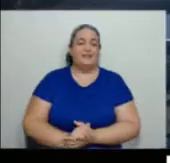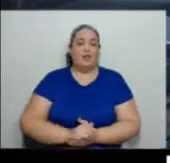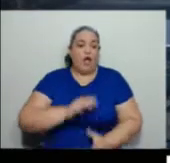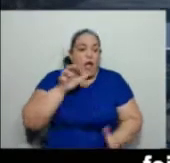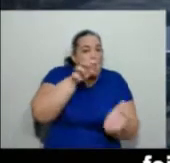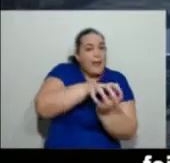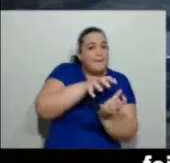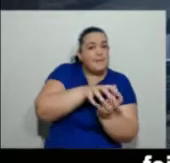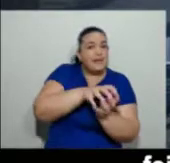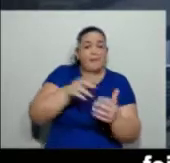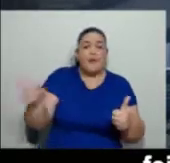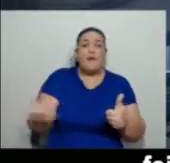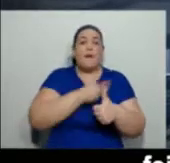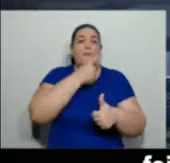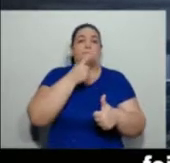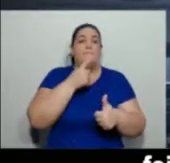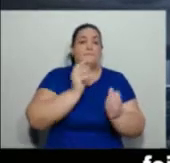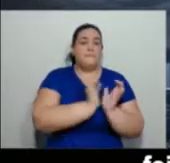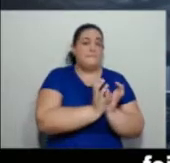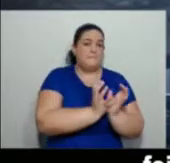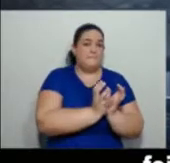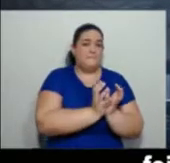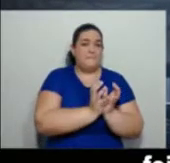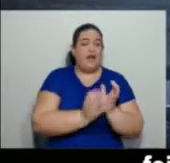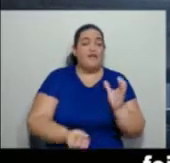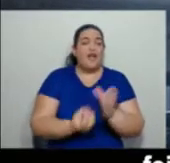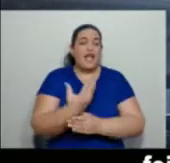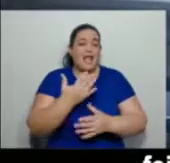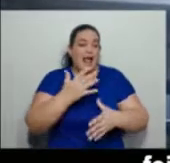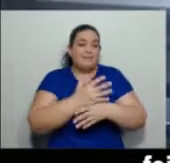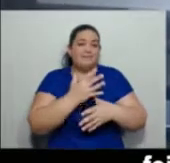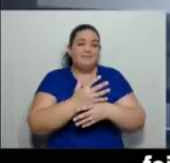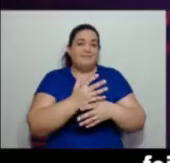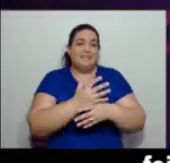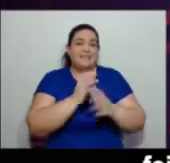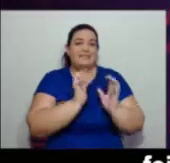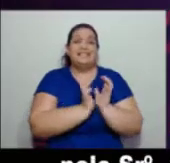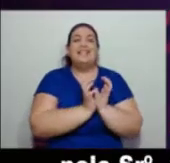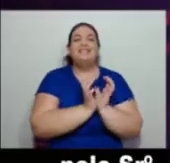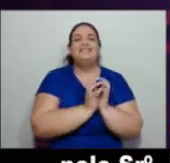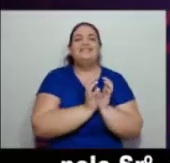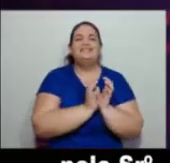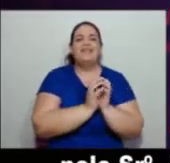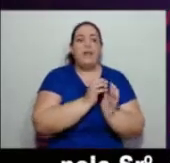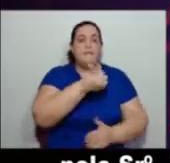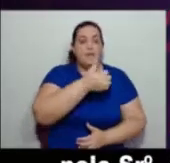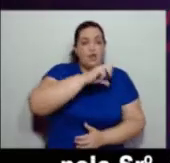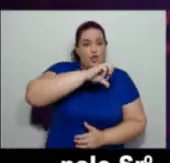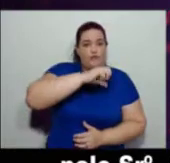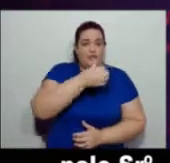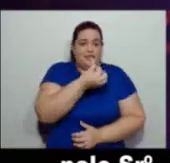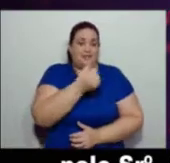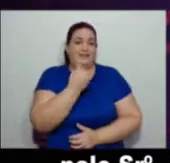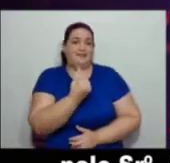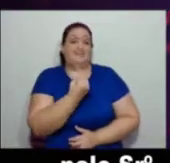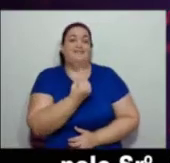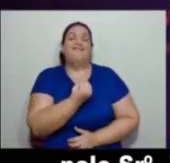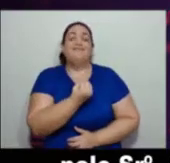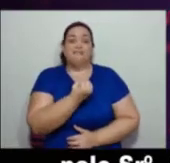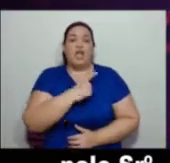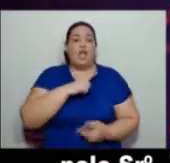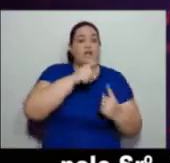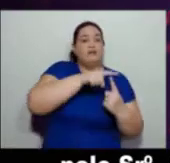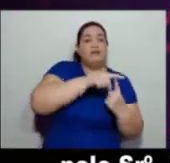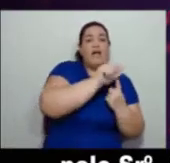foi fundada no ano de 1961, na cidade do Recife, pelo senhor Armando Cunha Rabelo e a